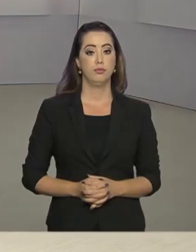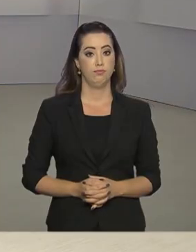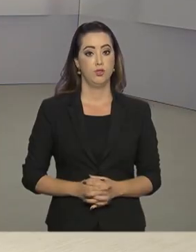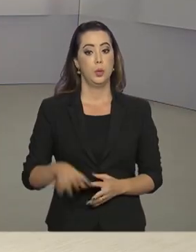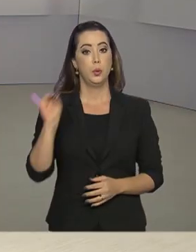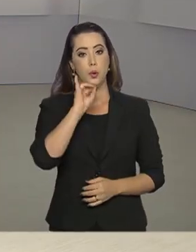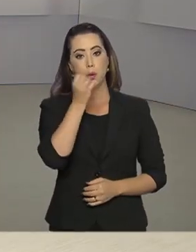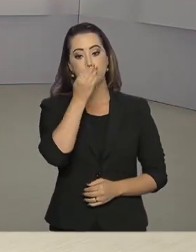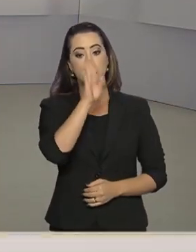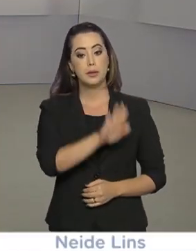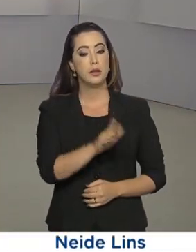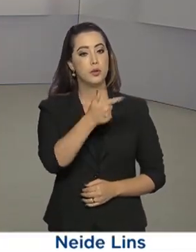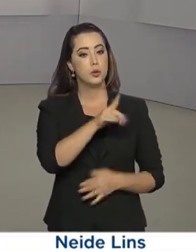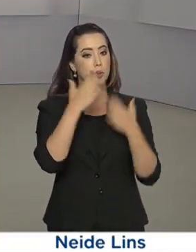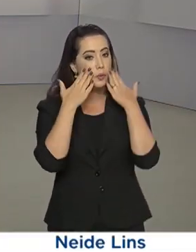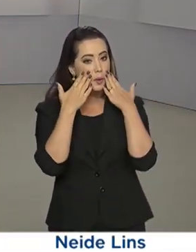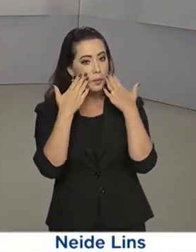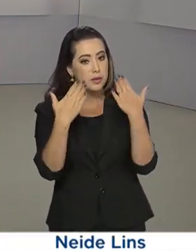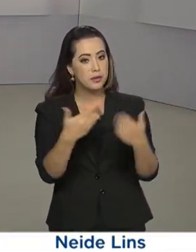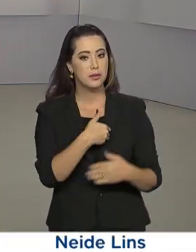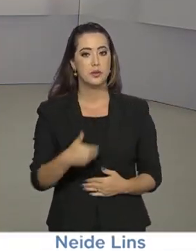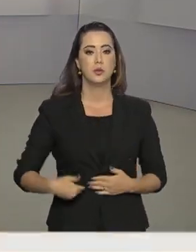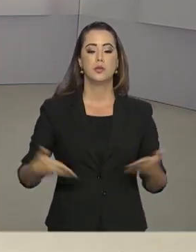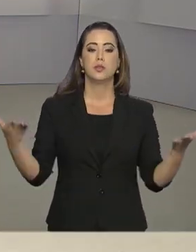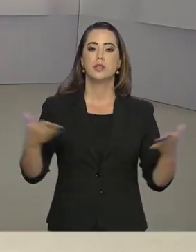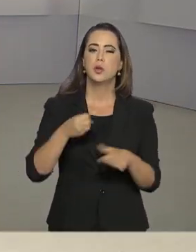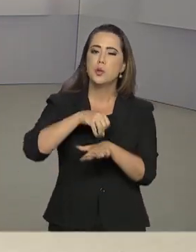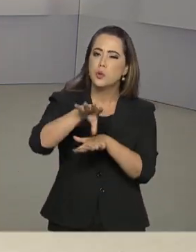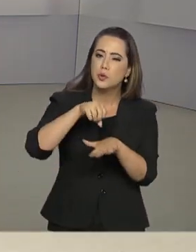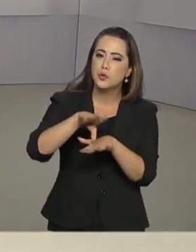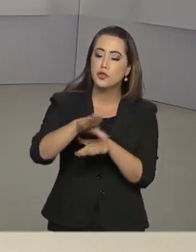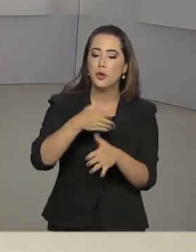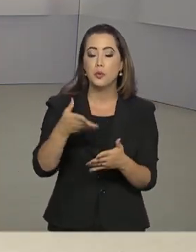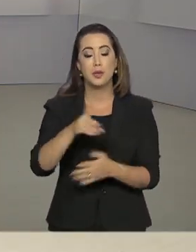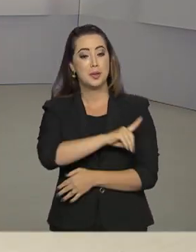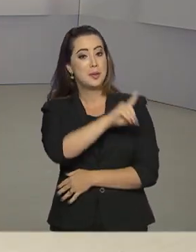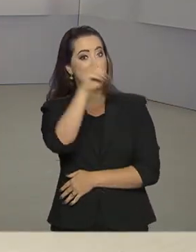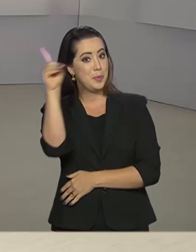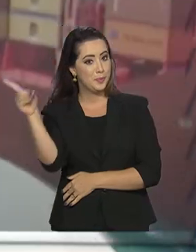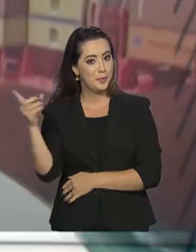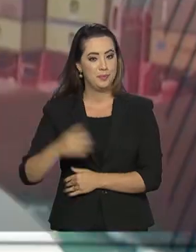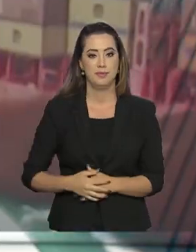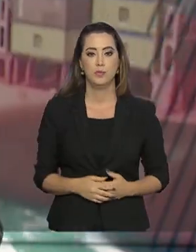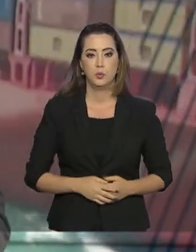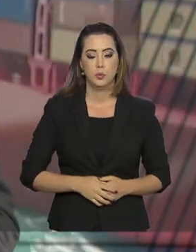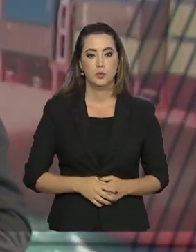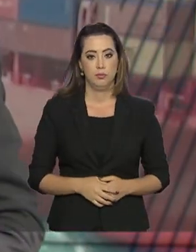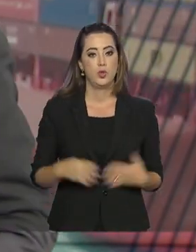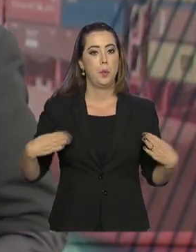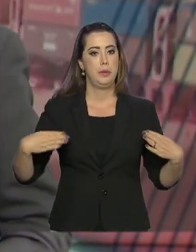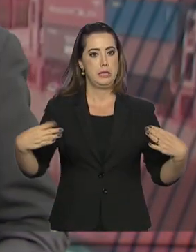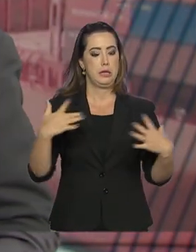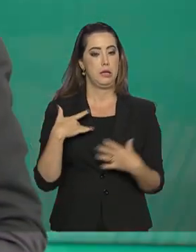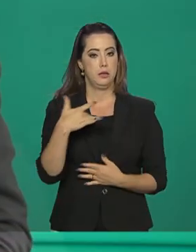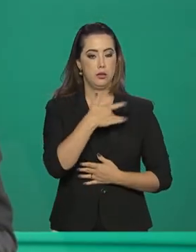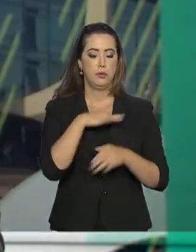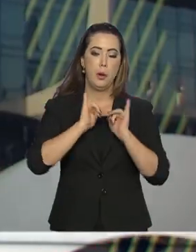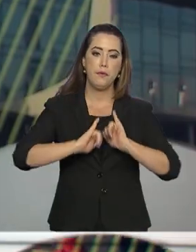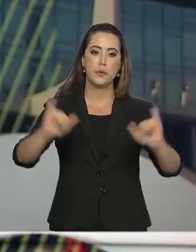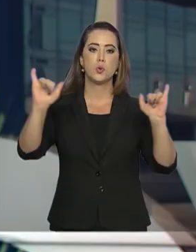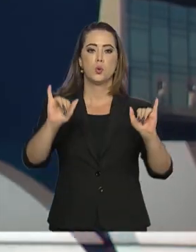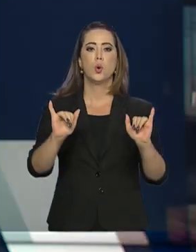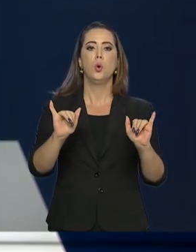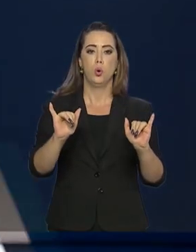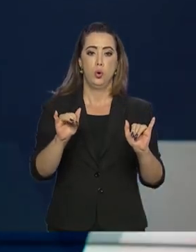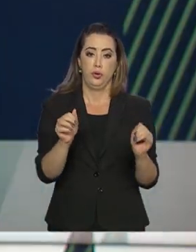Boa tarde, já estamos de volta com o governo agora e as notícias que movimentam o dia. O Ministério da Saúde acaba de informar